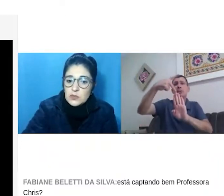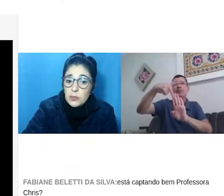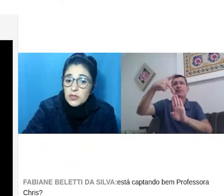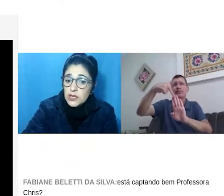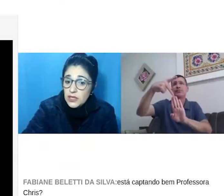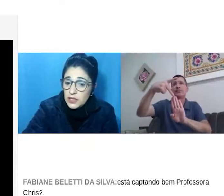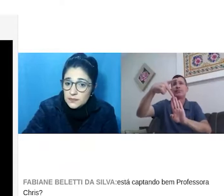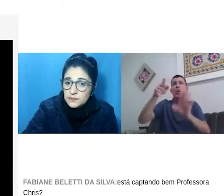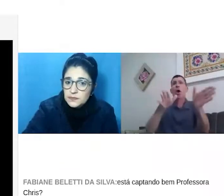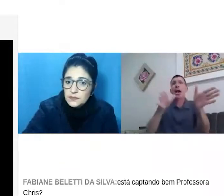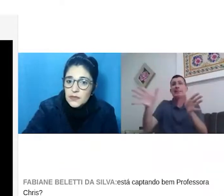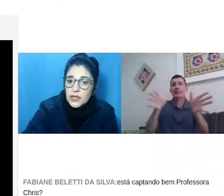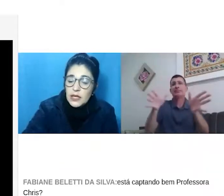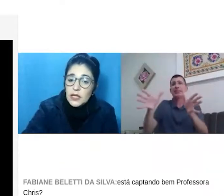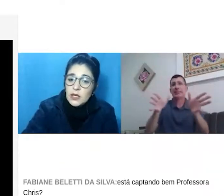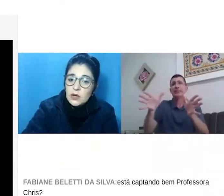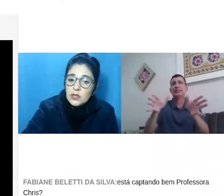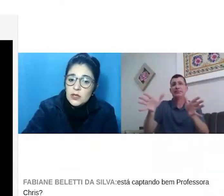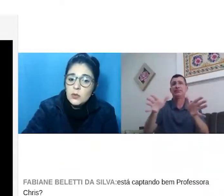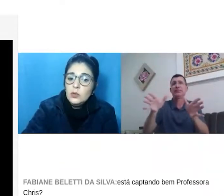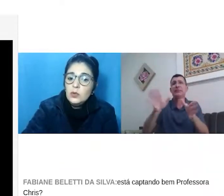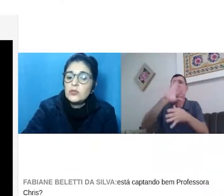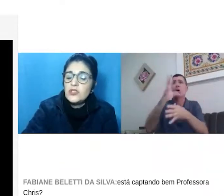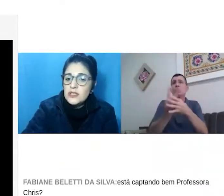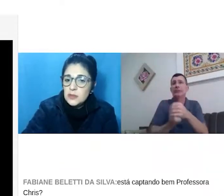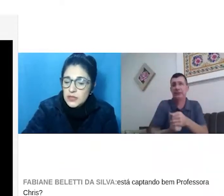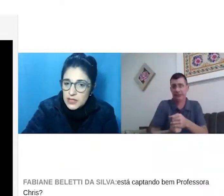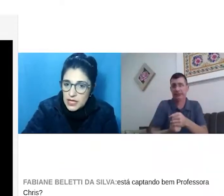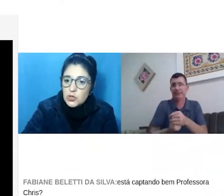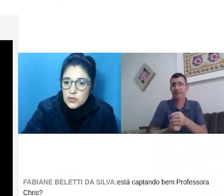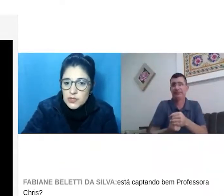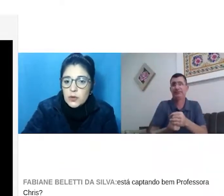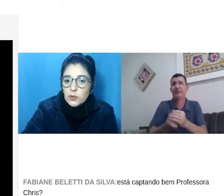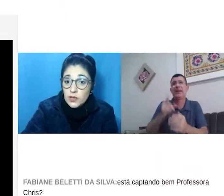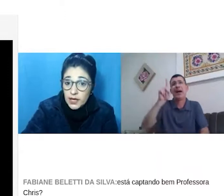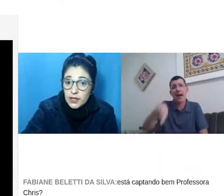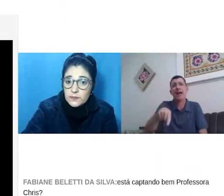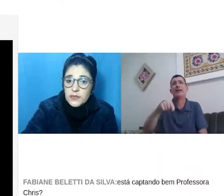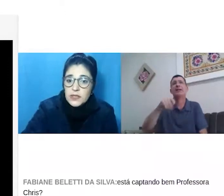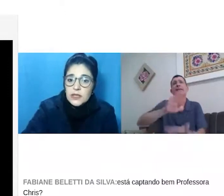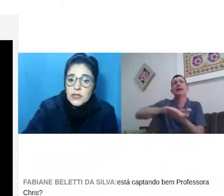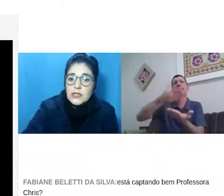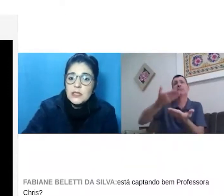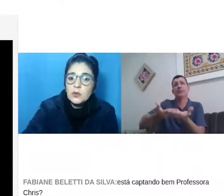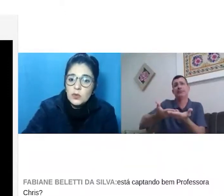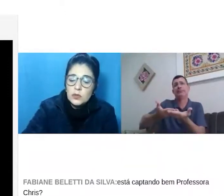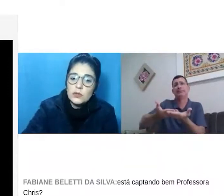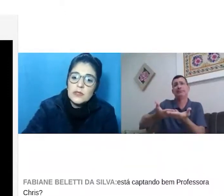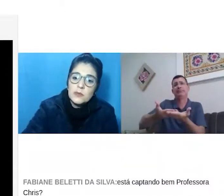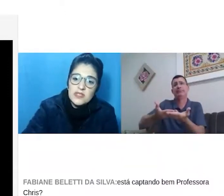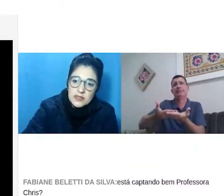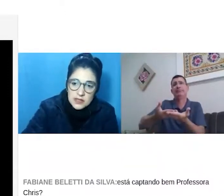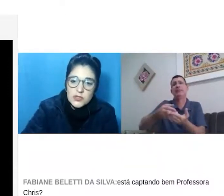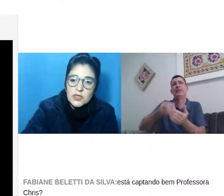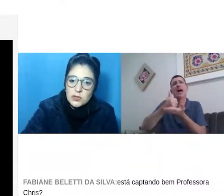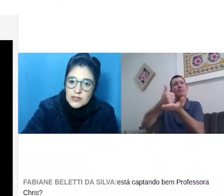temos uma portaria, né? Que criou, então, o Núcleo de Acessibilidade e Inclusão, o NAI. Nesse núcleo, nós